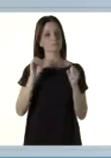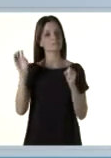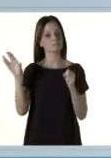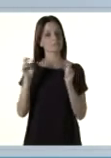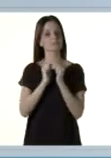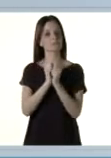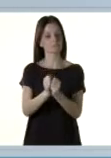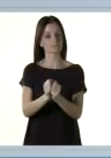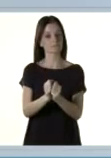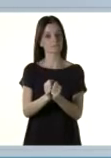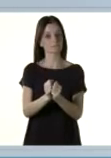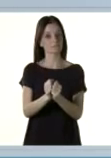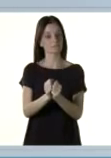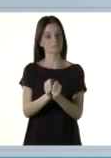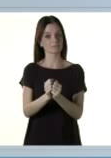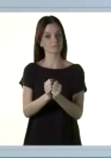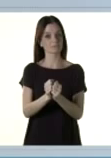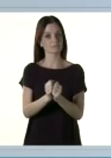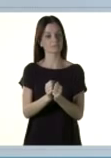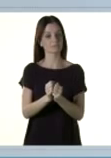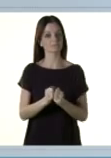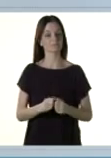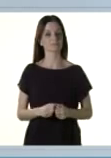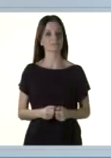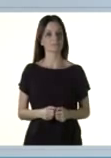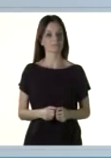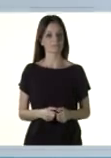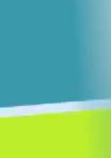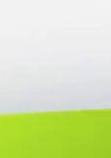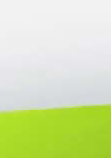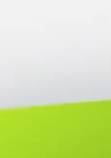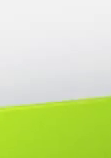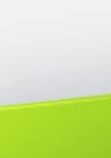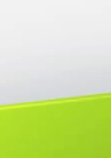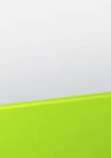liberados juntos, ou seja, quando o último terminar a prova.